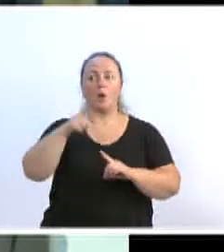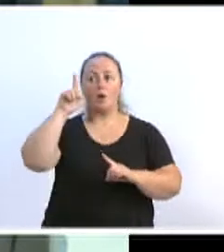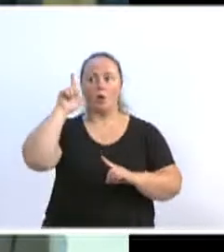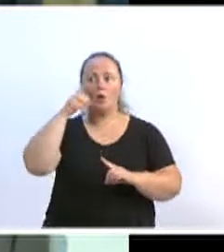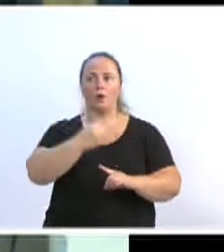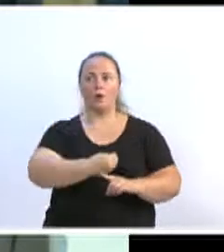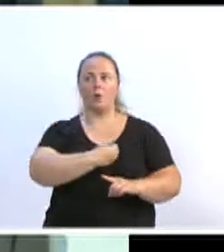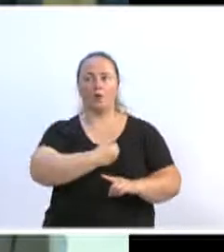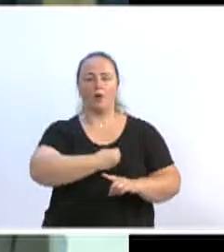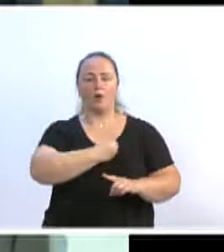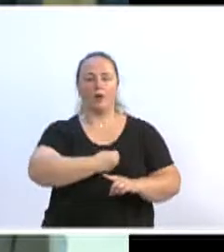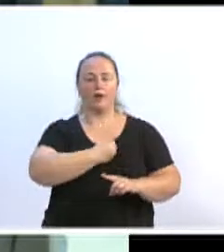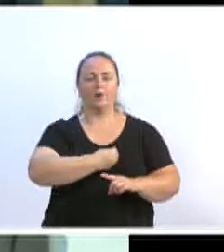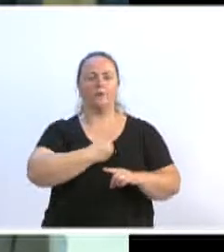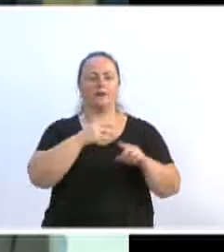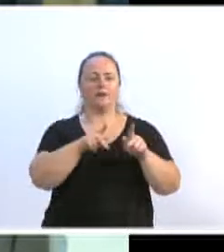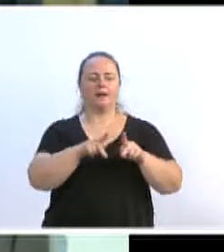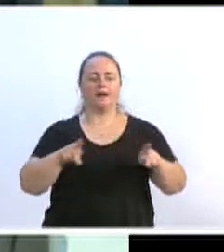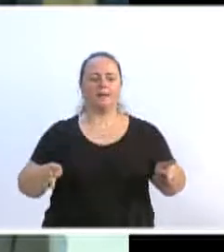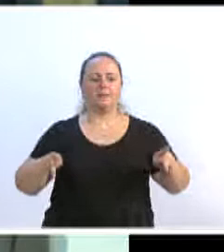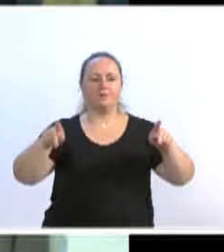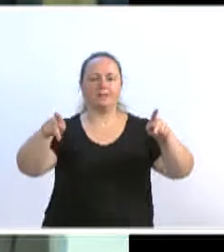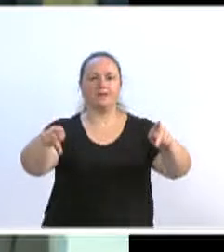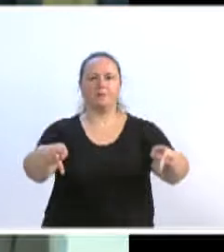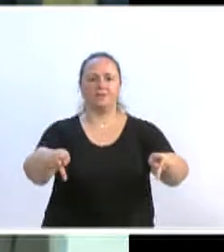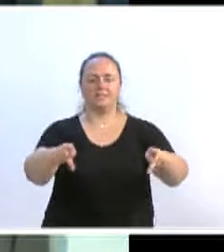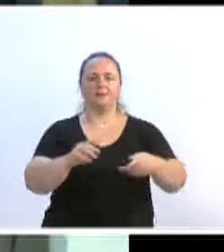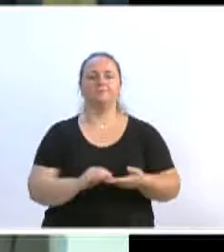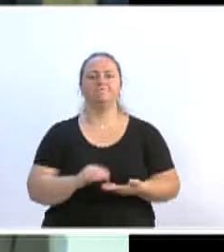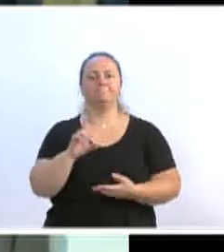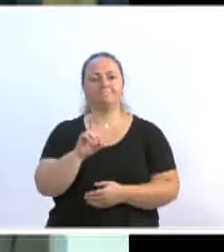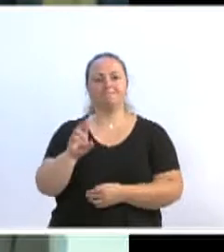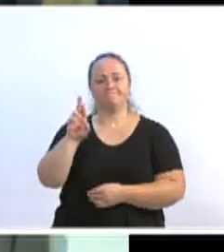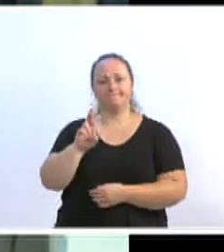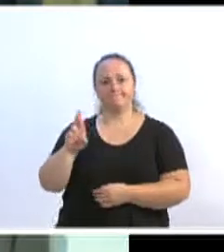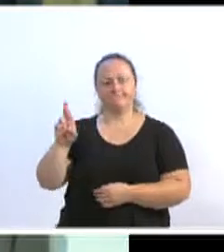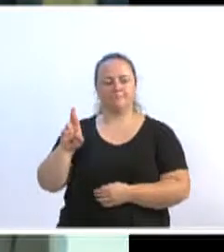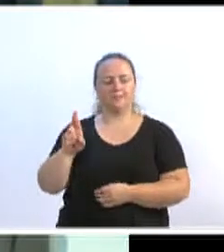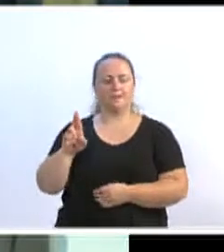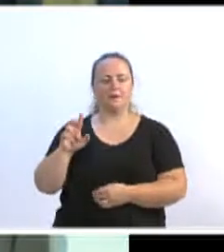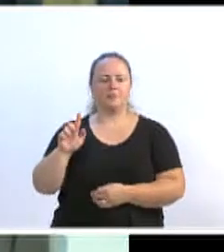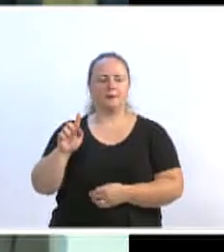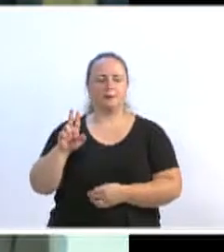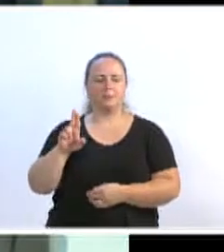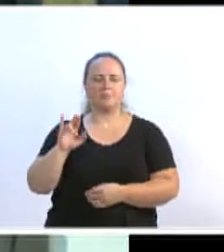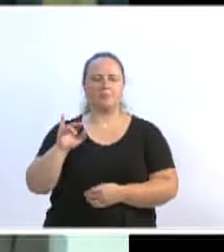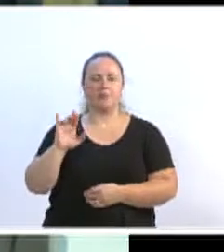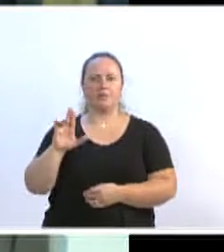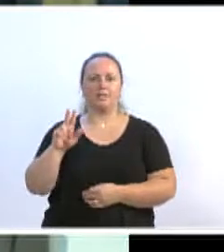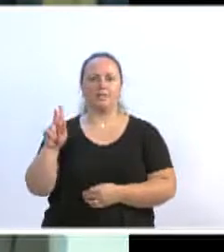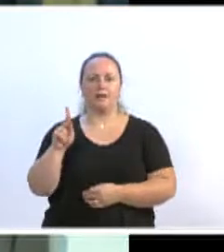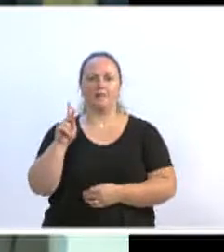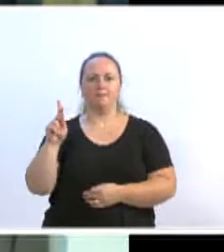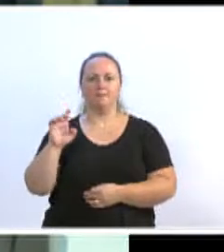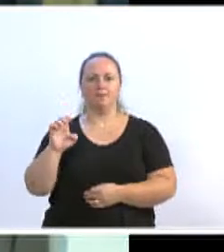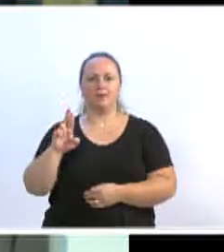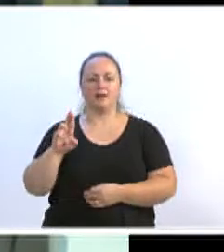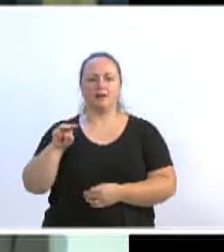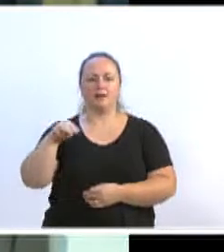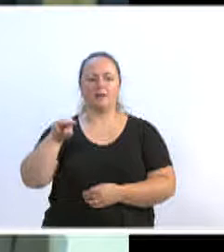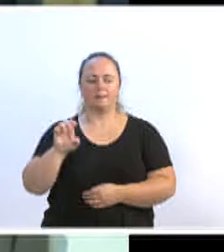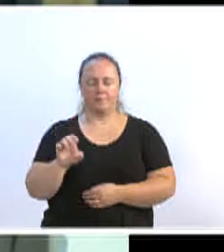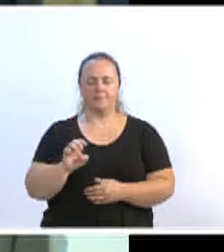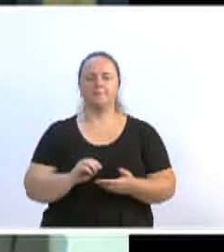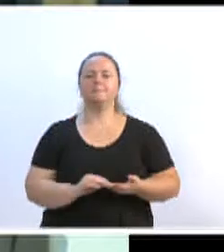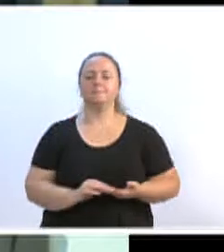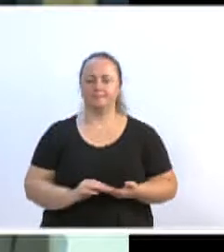do procurador da República, doutor Guilherme Shelby. Guilherme Shelby, para quem não conhece,